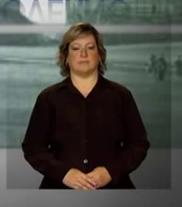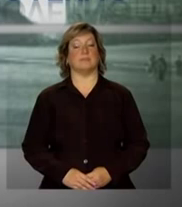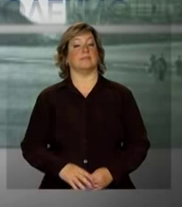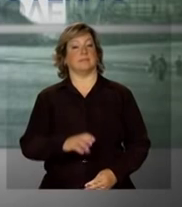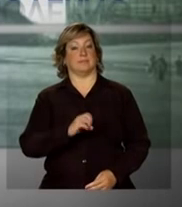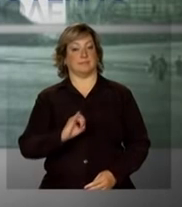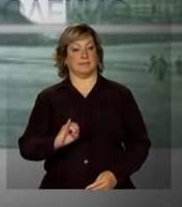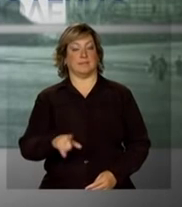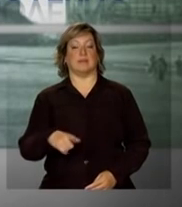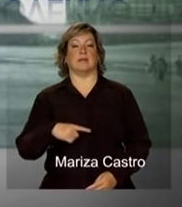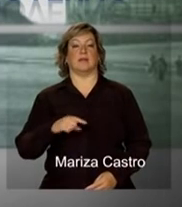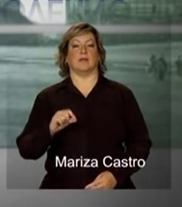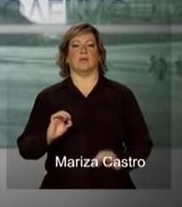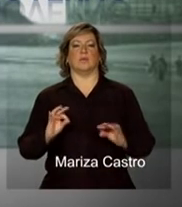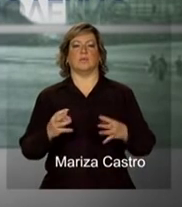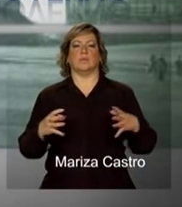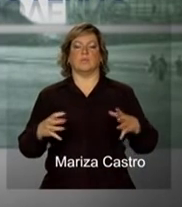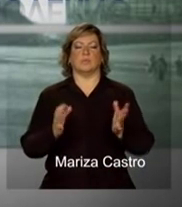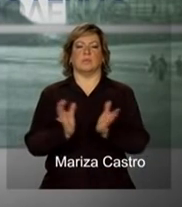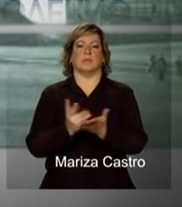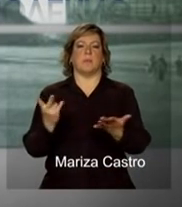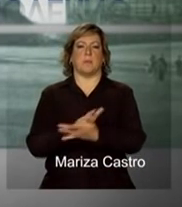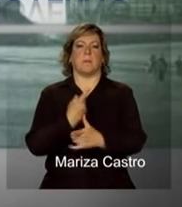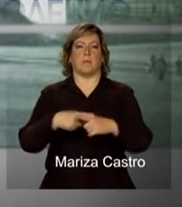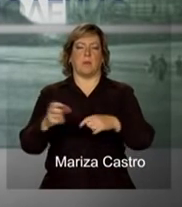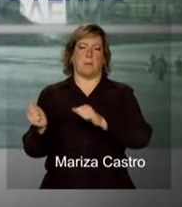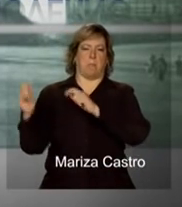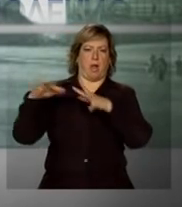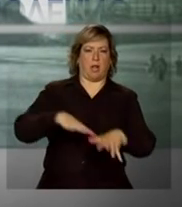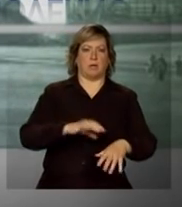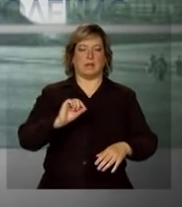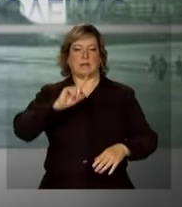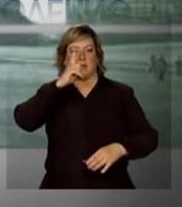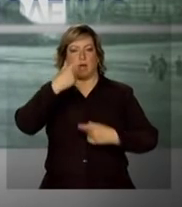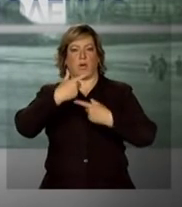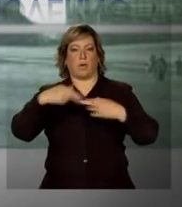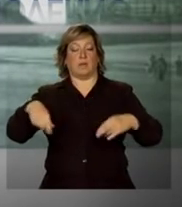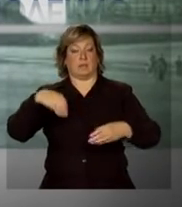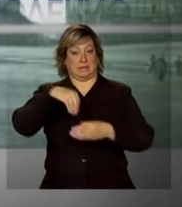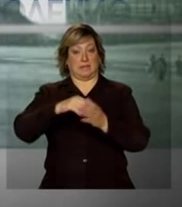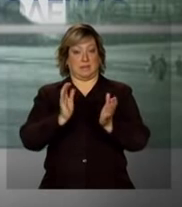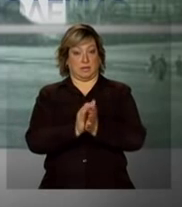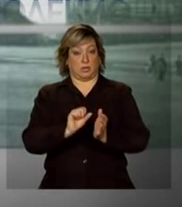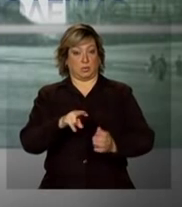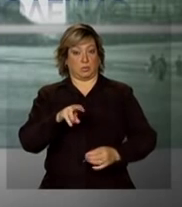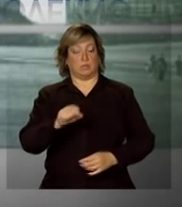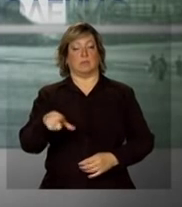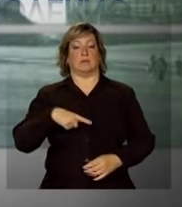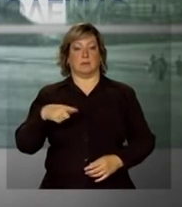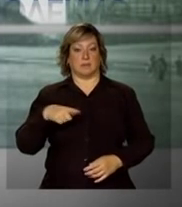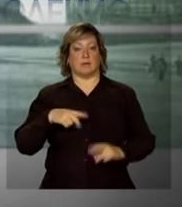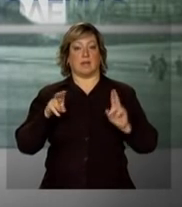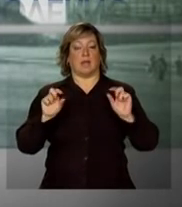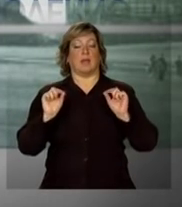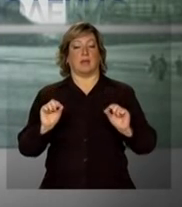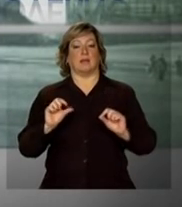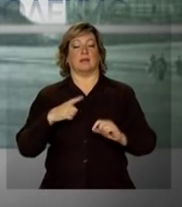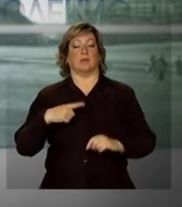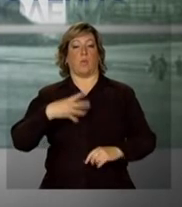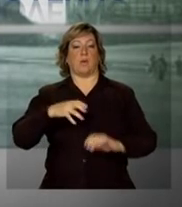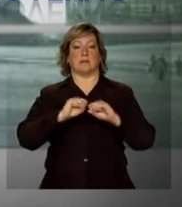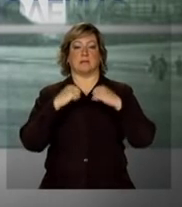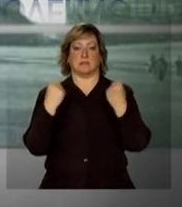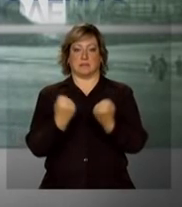Olá, os impactos dos desastres naturais na saúde pública foram tema do 4º Seminário Nacional sobre Saúde